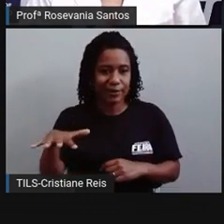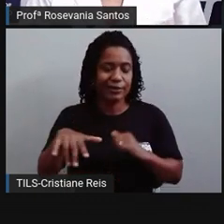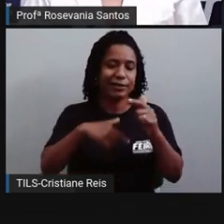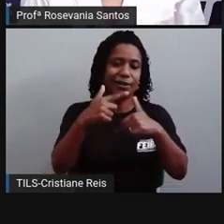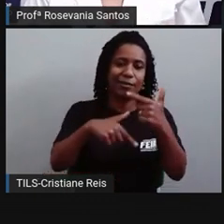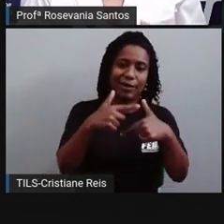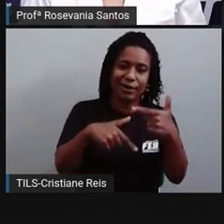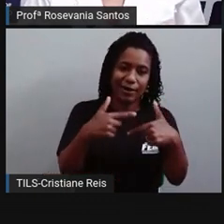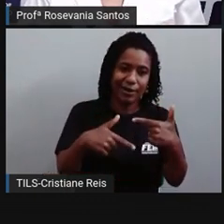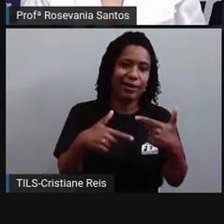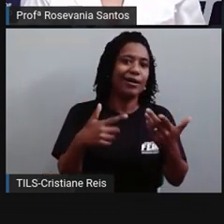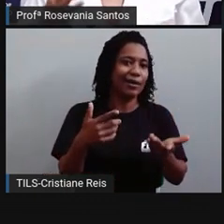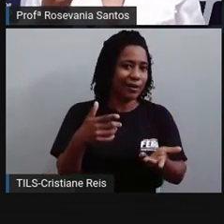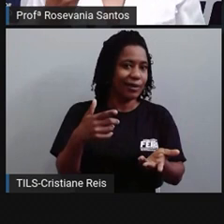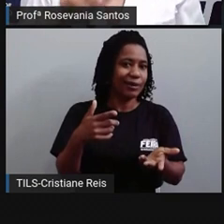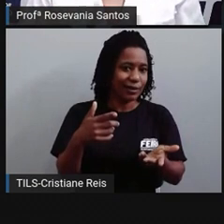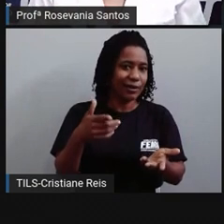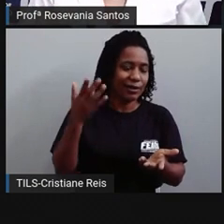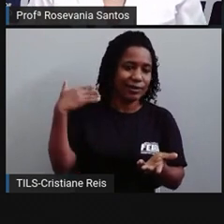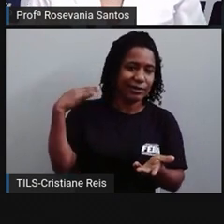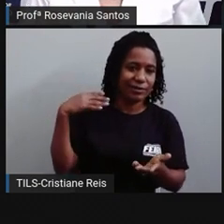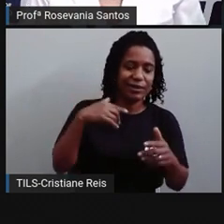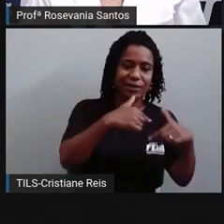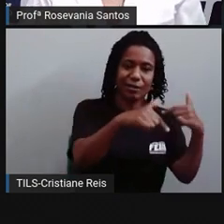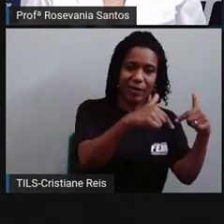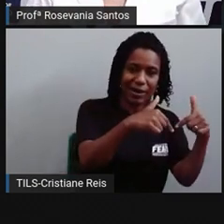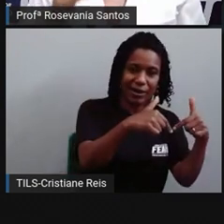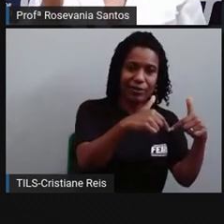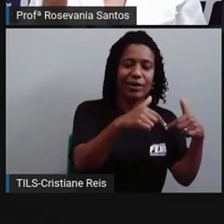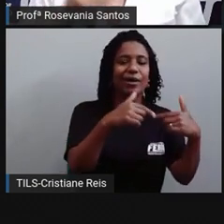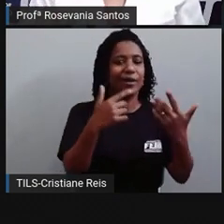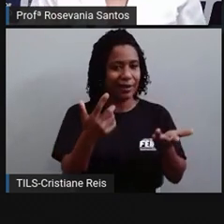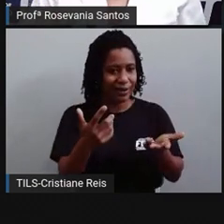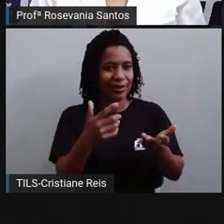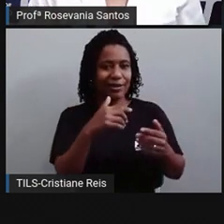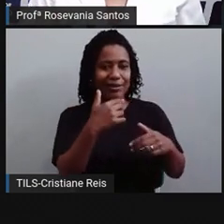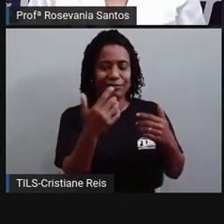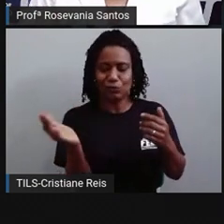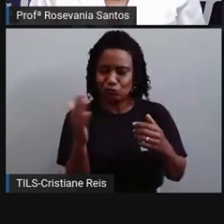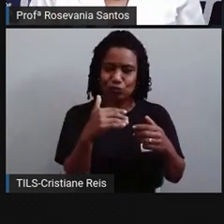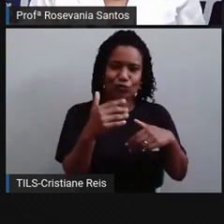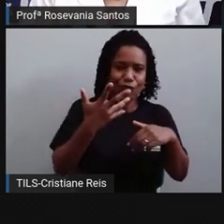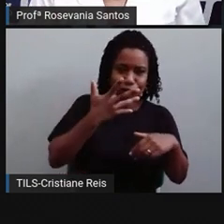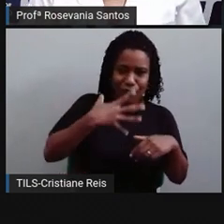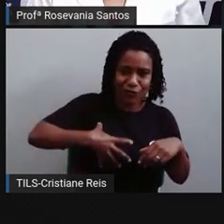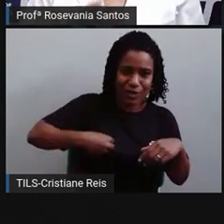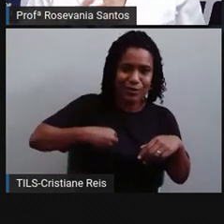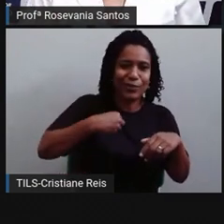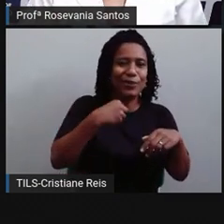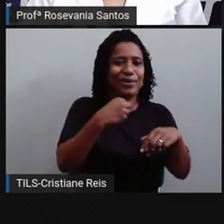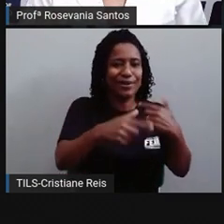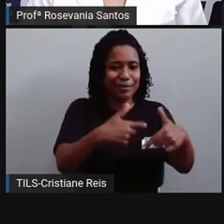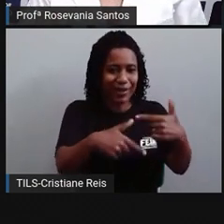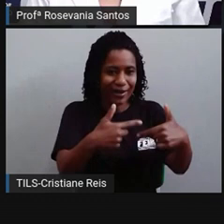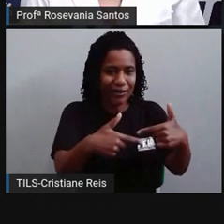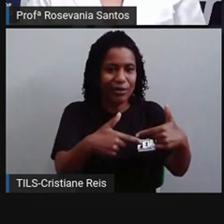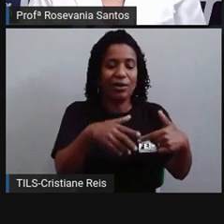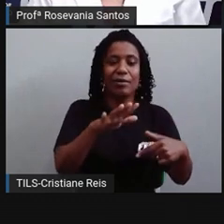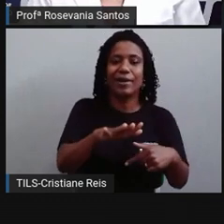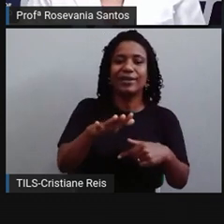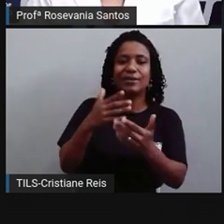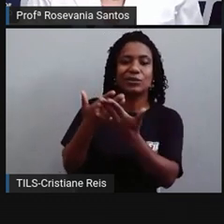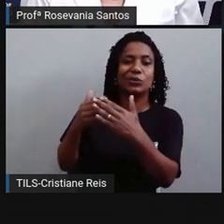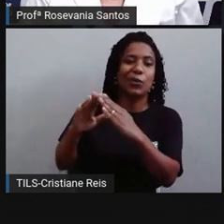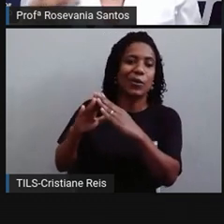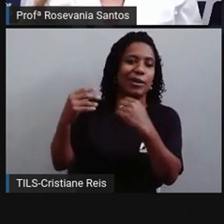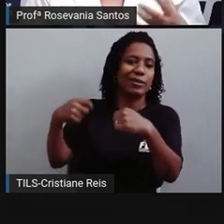nada, agora não, agora não se pode ficar dando emprego para a criança e a criança tem que estar na escola e a criança não pode ficar passando por